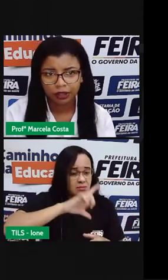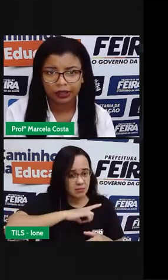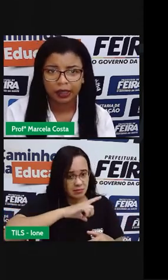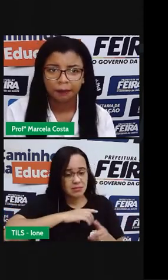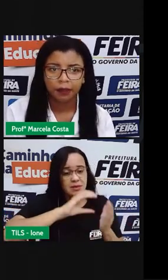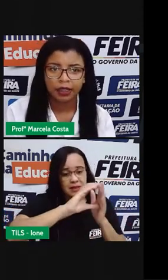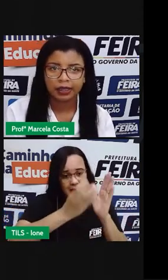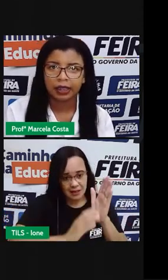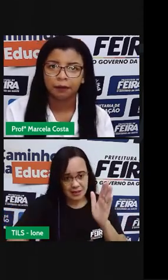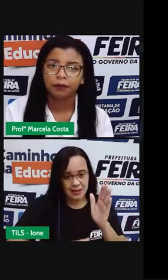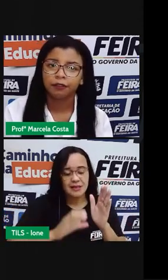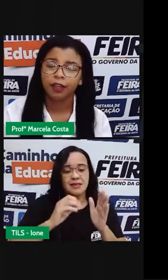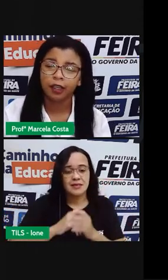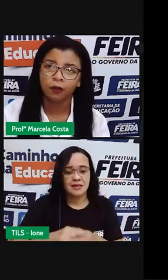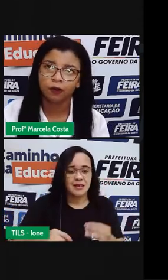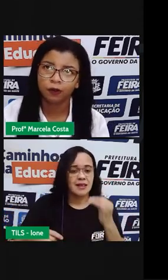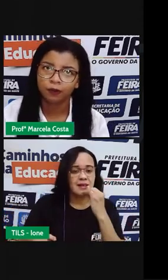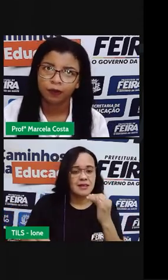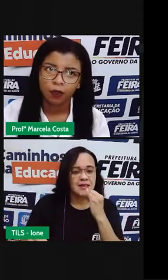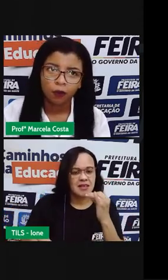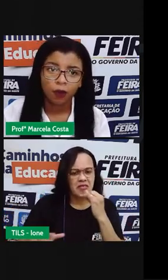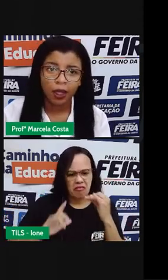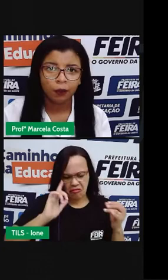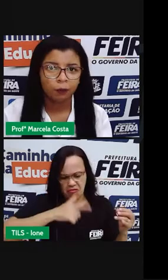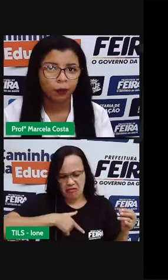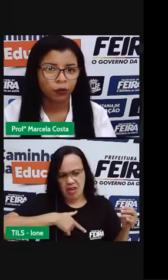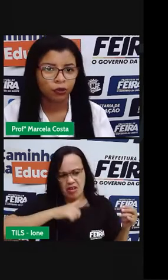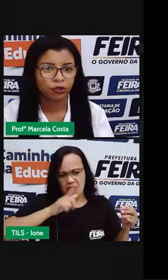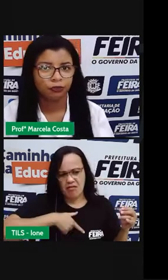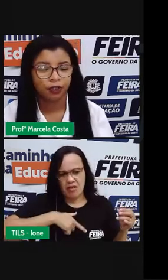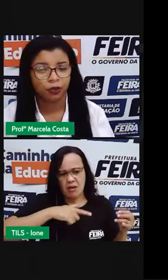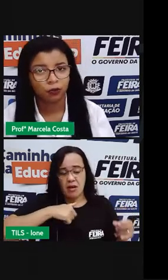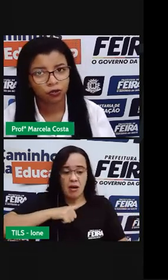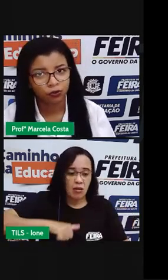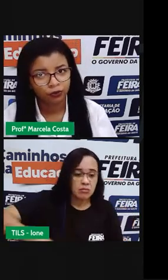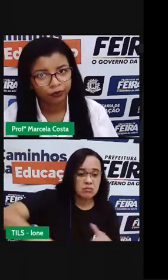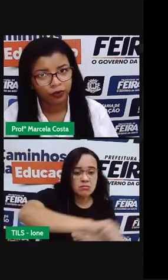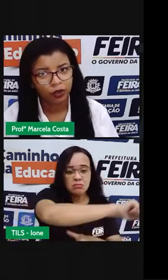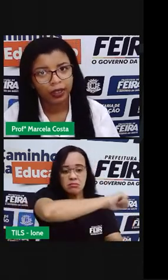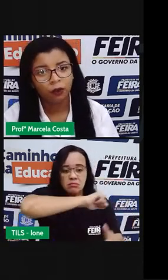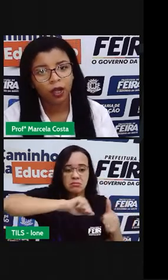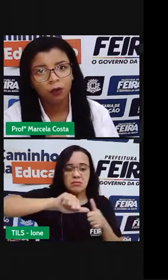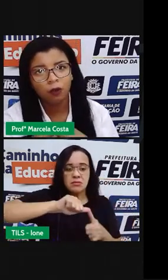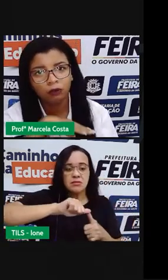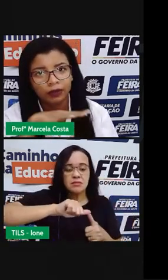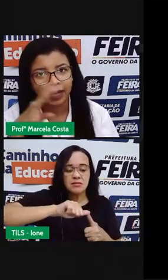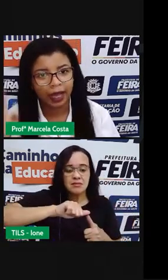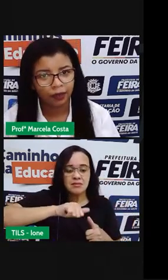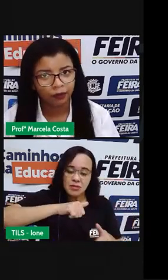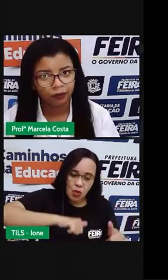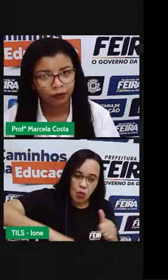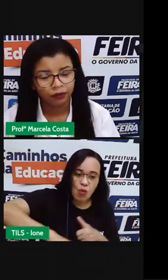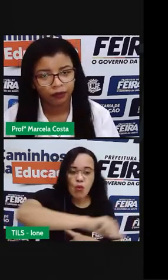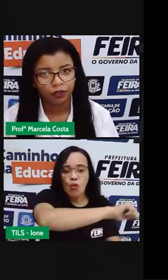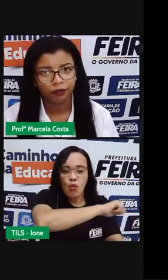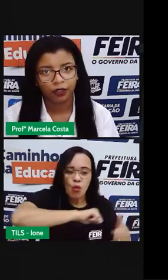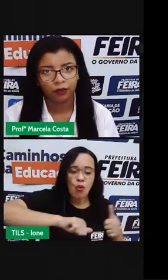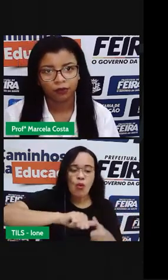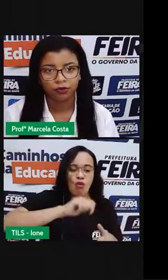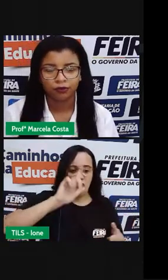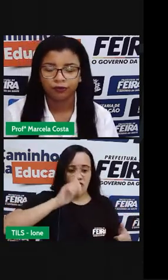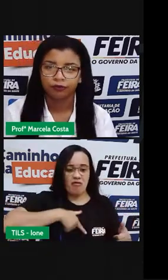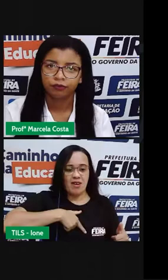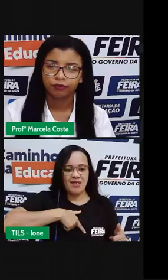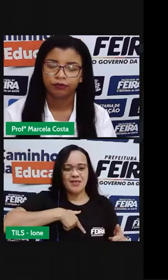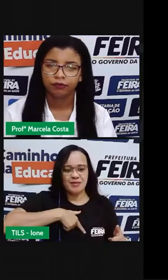Opostas Por exemplo Feioso Qual é o Oposto De feioso Qual é o Contrário De